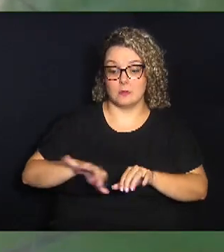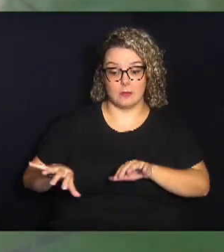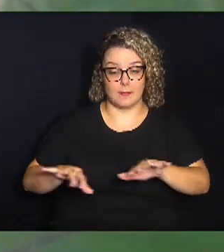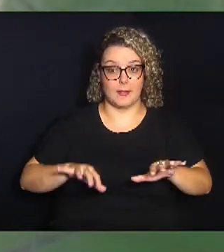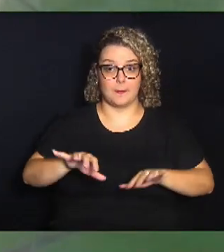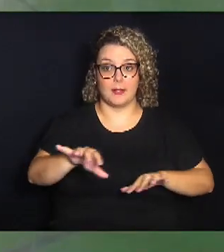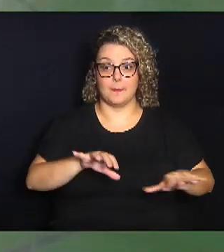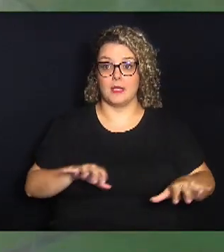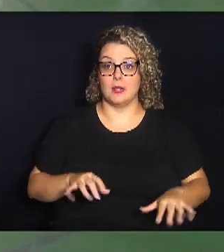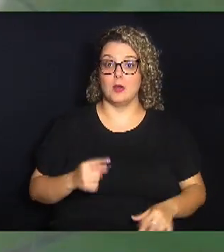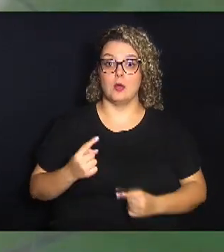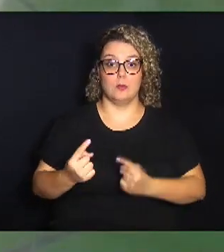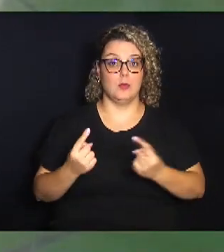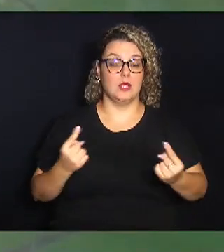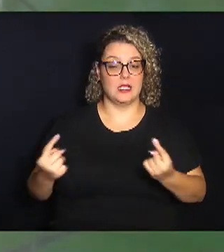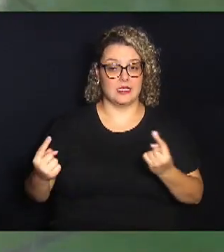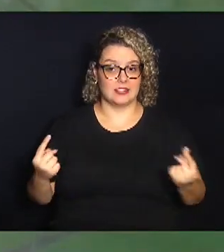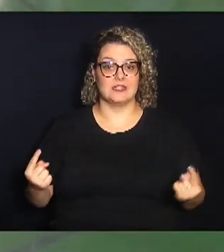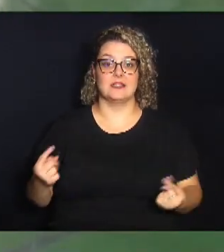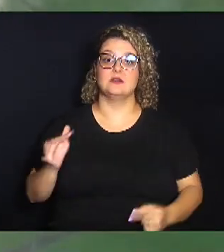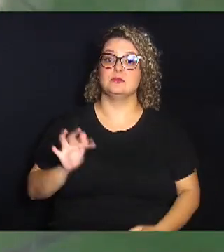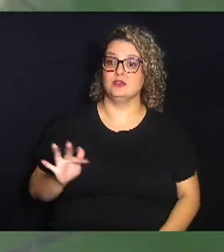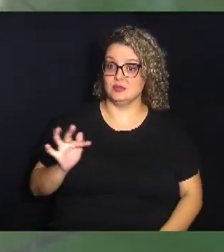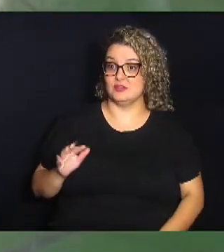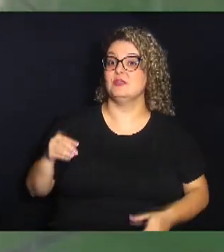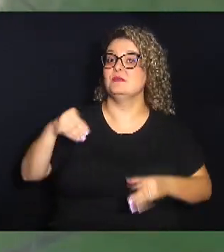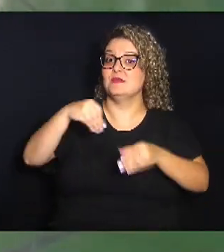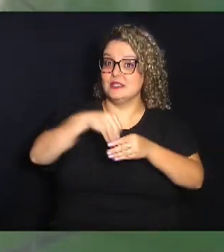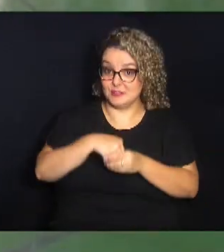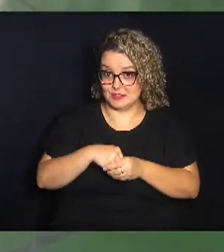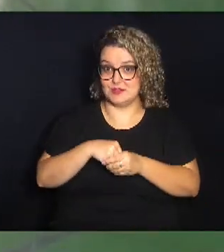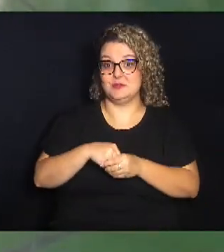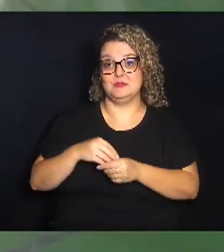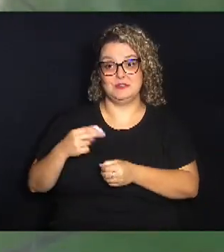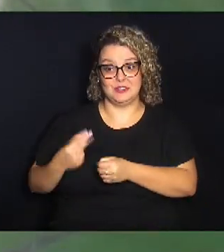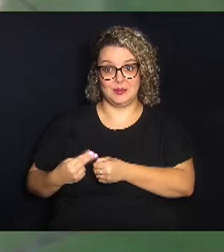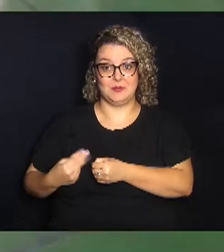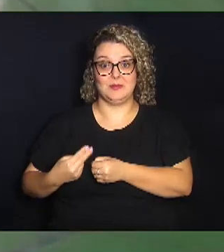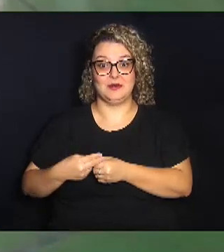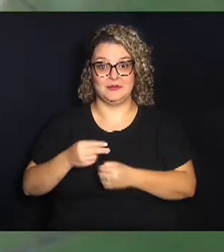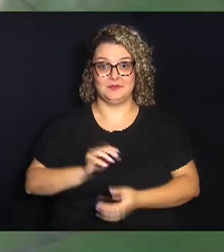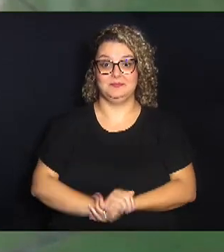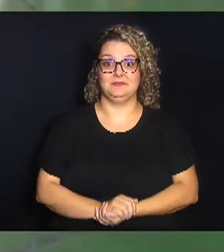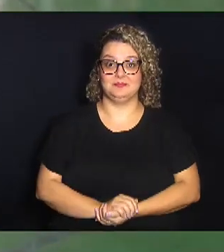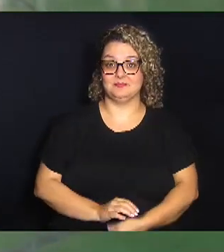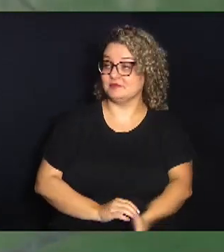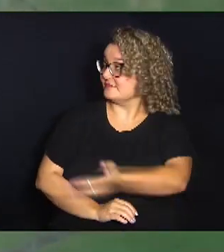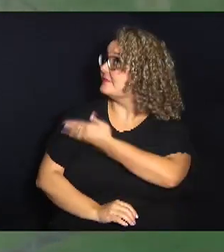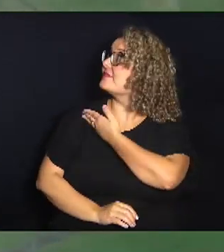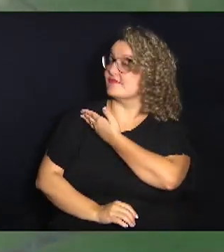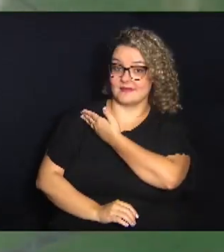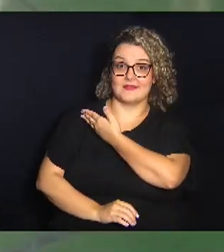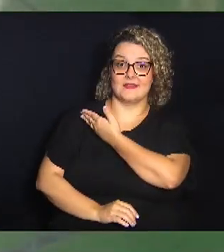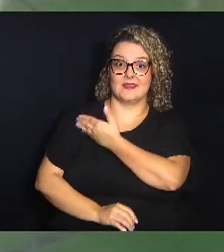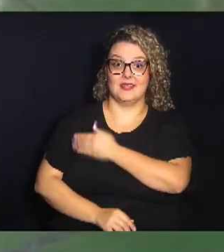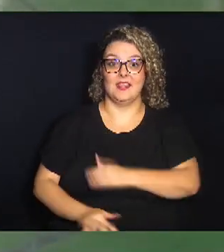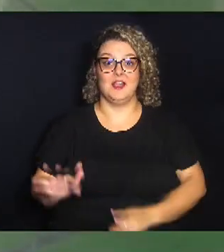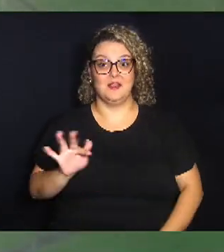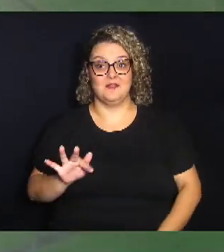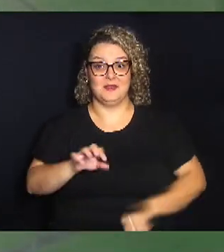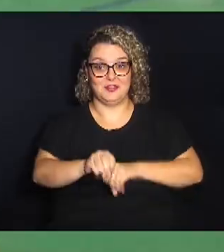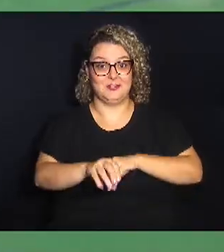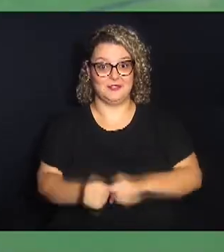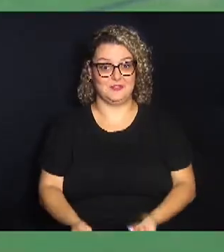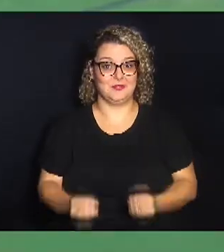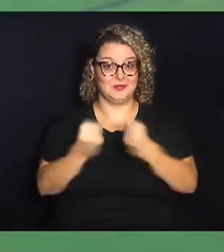por cada uma das faculdades que compõem aqui a Unicamp. E essa aqui, por exemplo, é a Faculdade de Educação